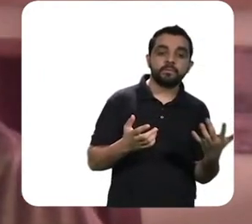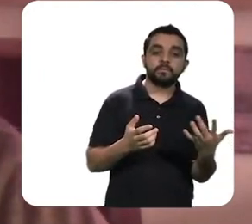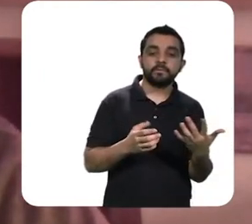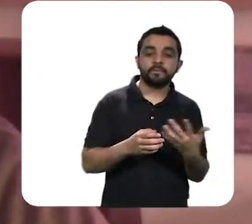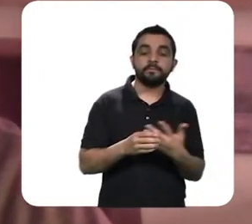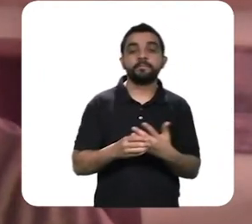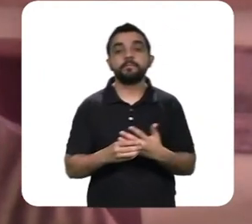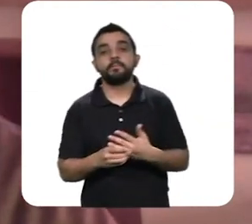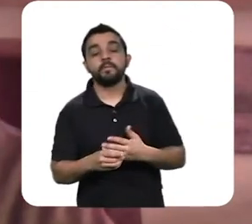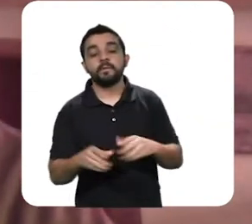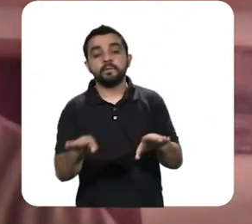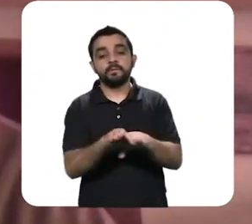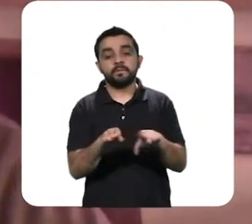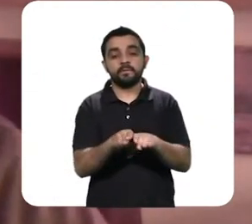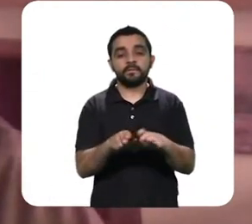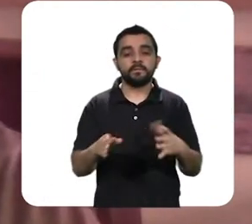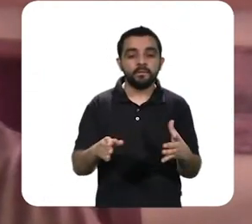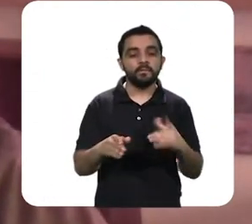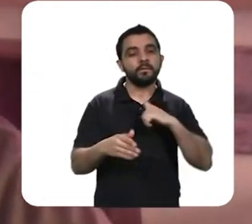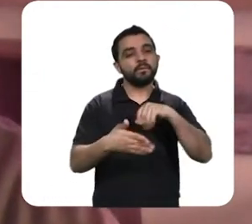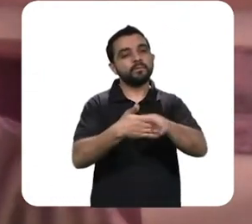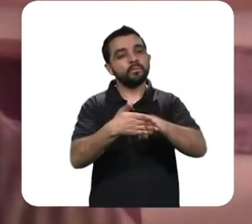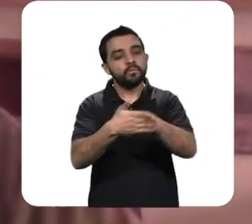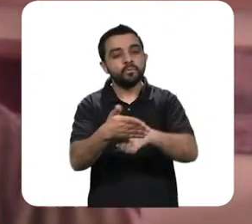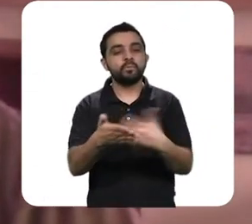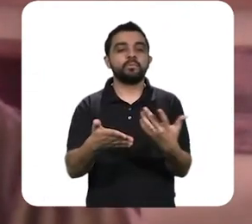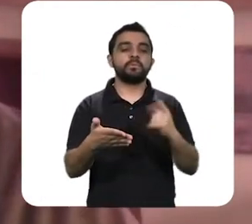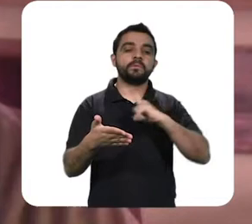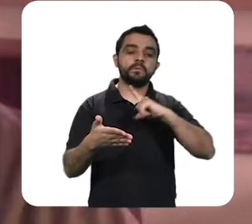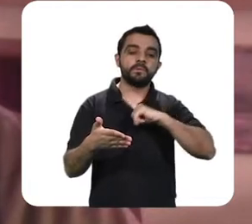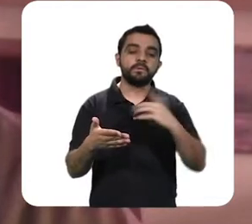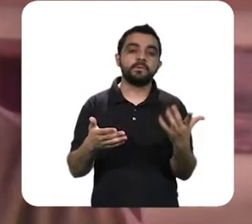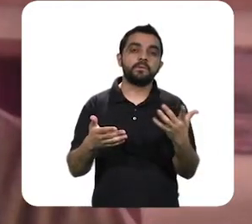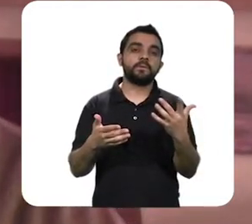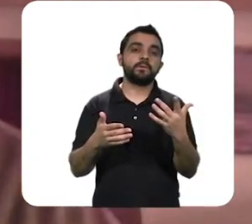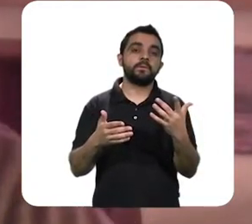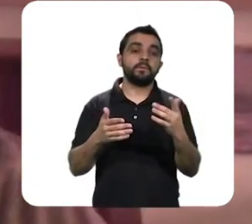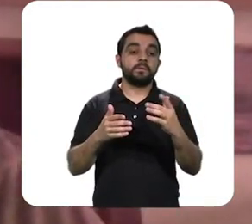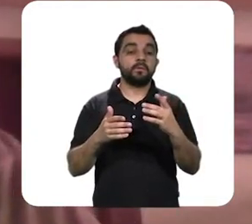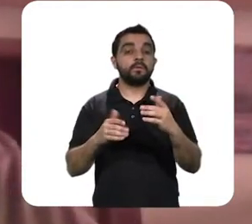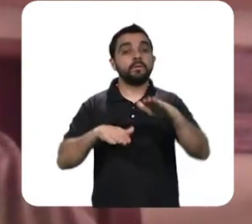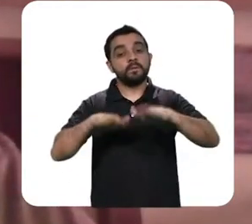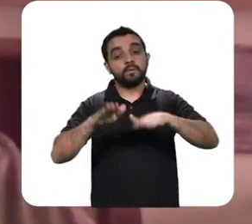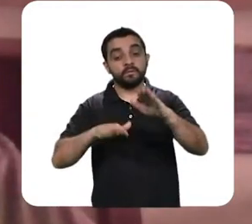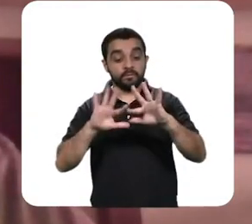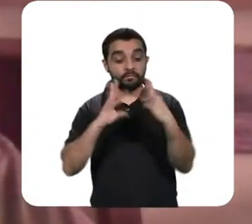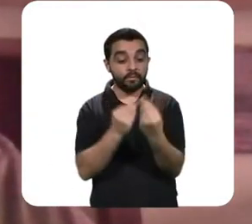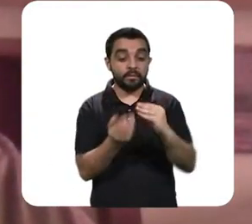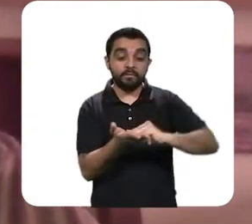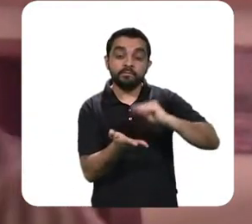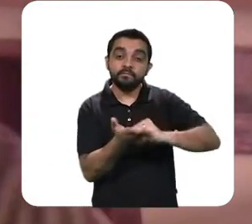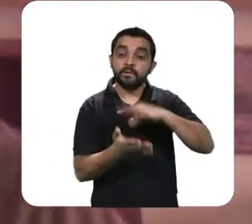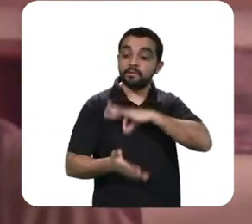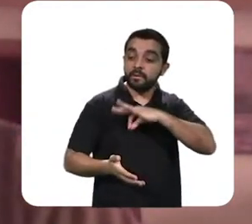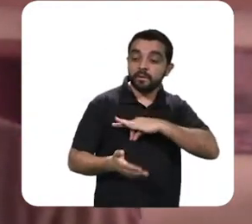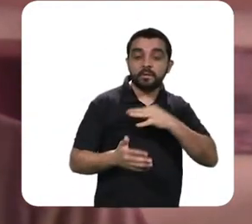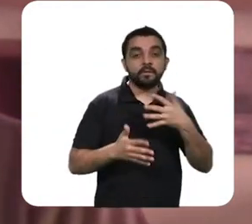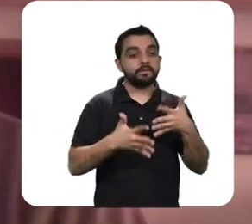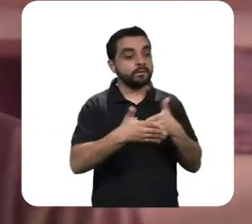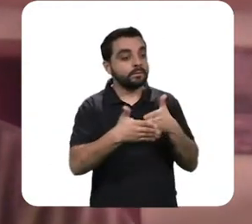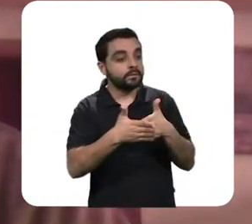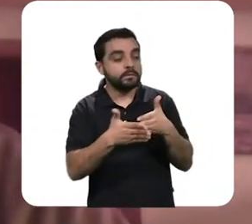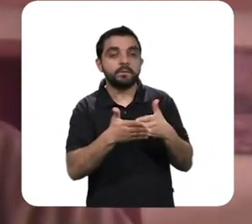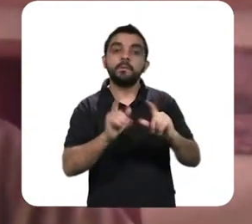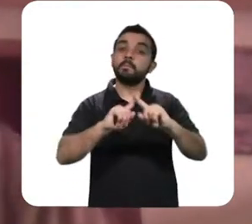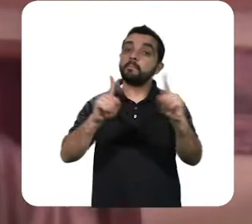temos aí que pensar sempre no luto das famílias o desespero das famílias que perderam suas fontes de renda mas talvez a crise talvez